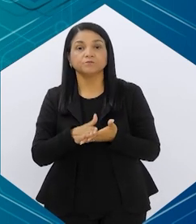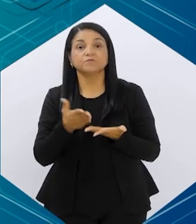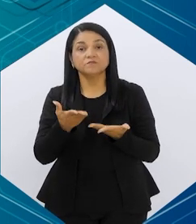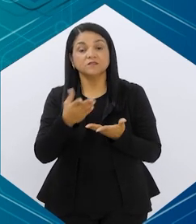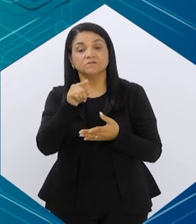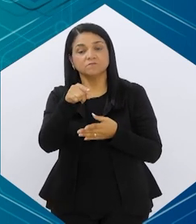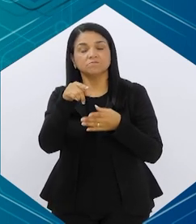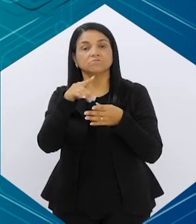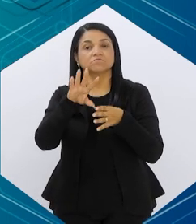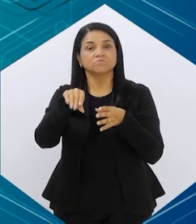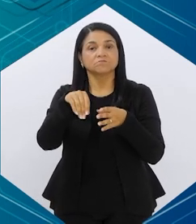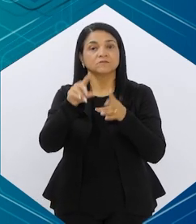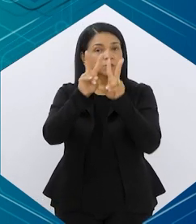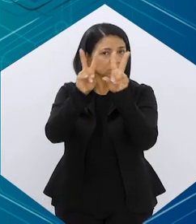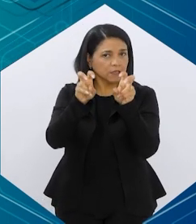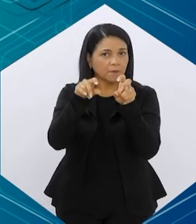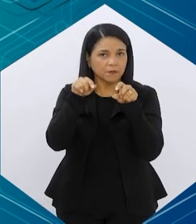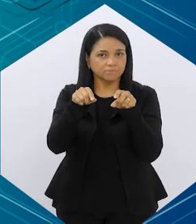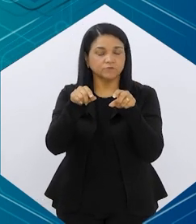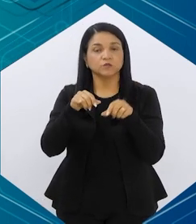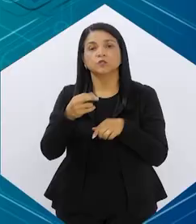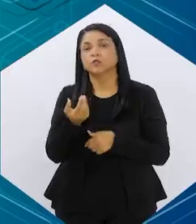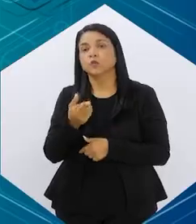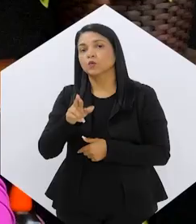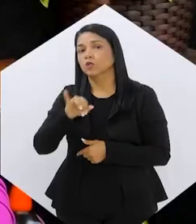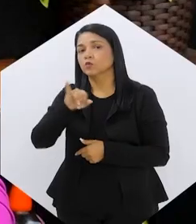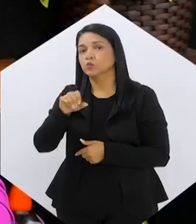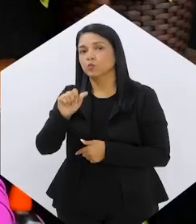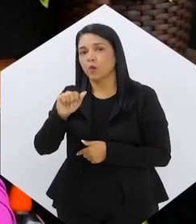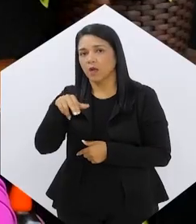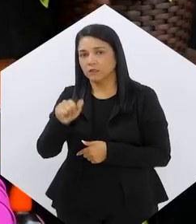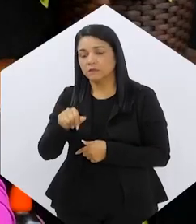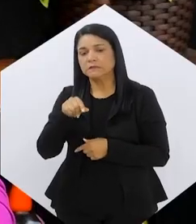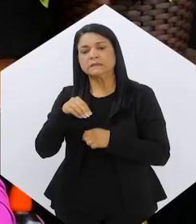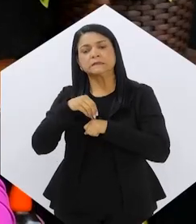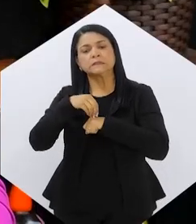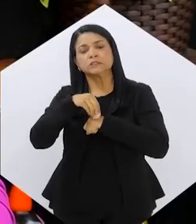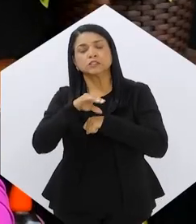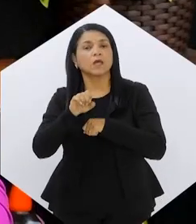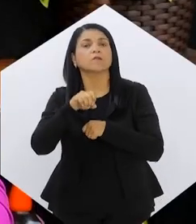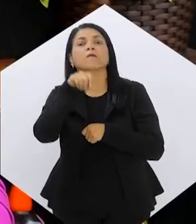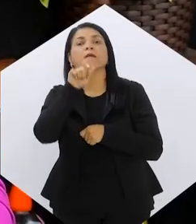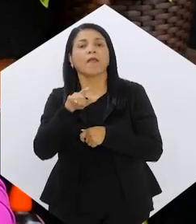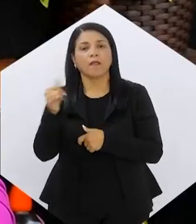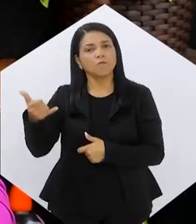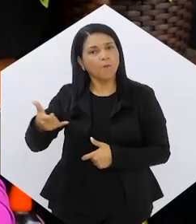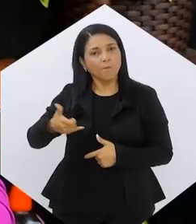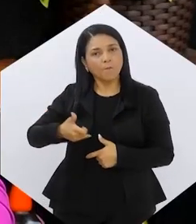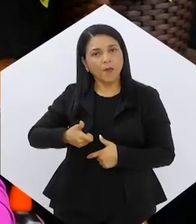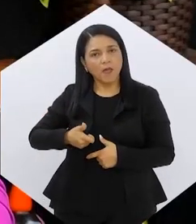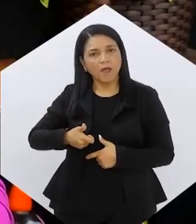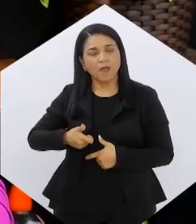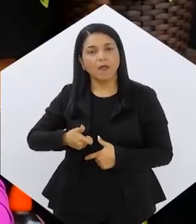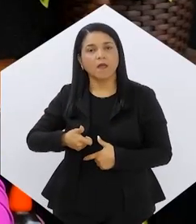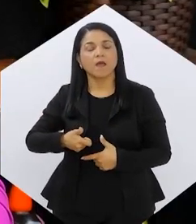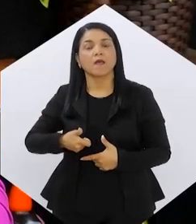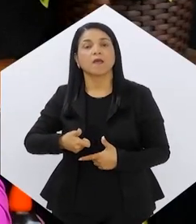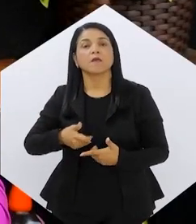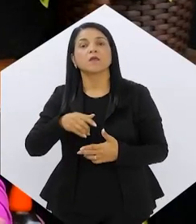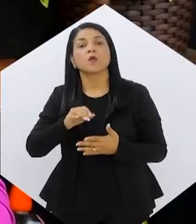Dentro disso que a Leandra estava falando, doutora Joana, para quem, de fato, é indicado esse medicamento, né, esses medicamentos,